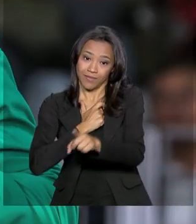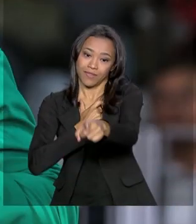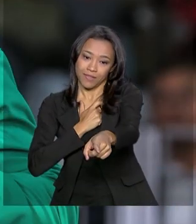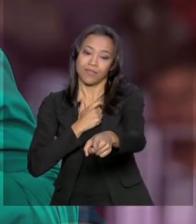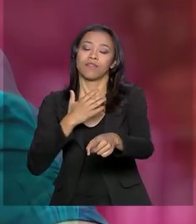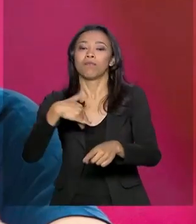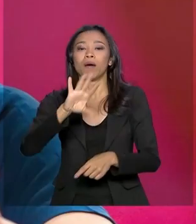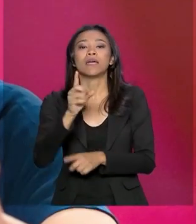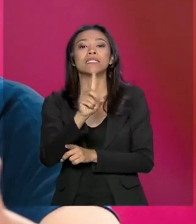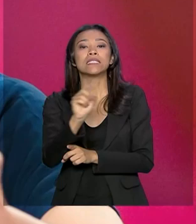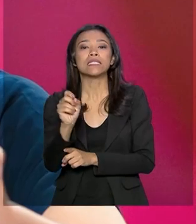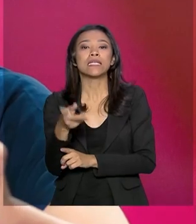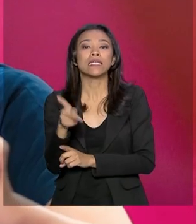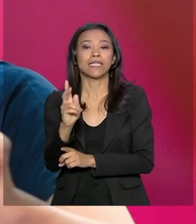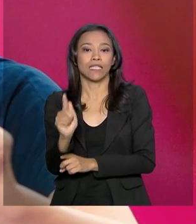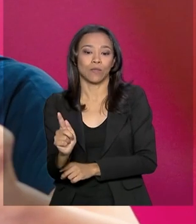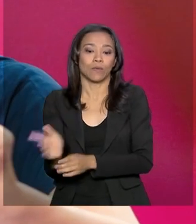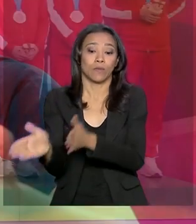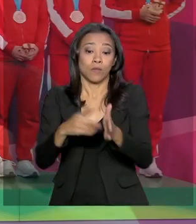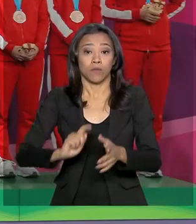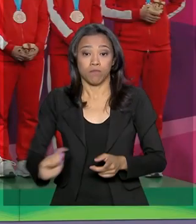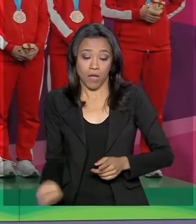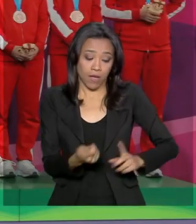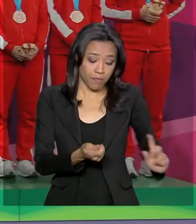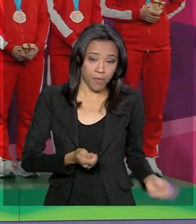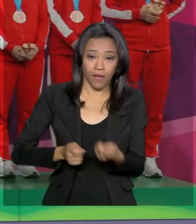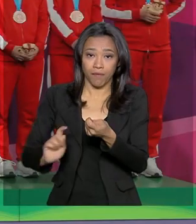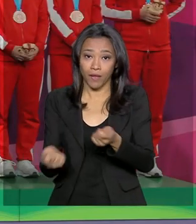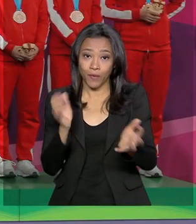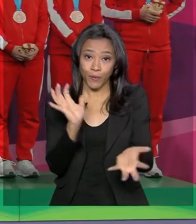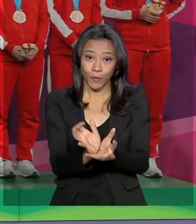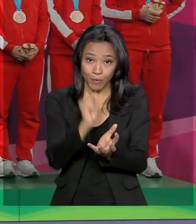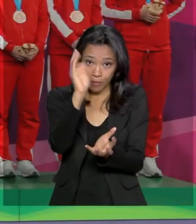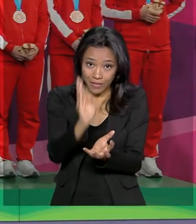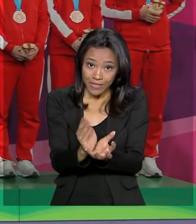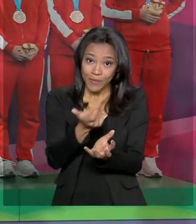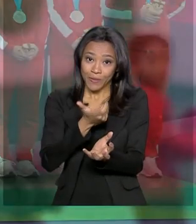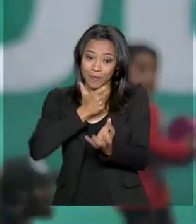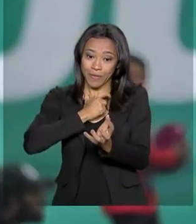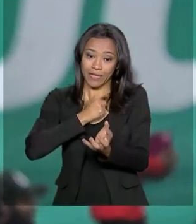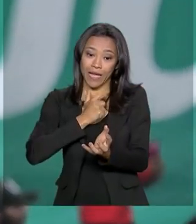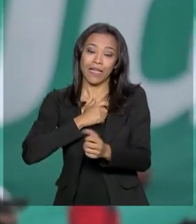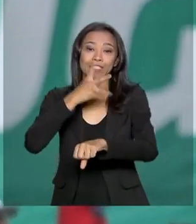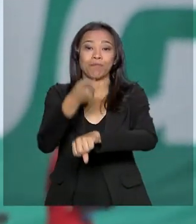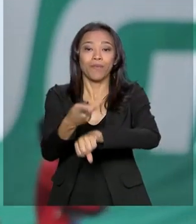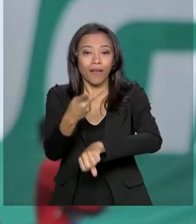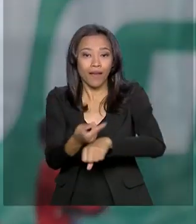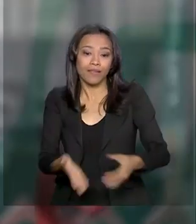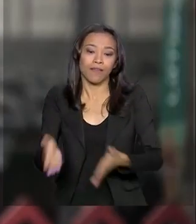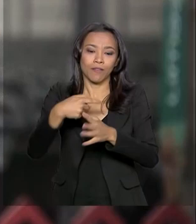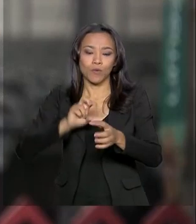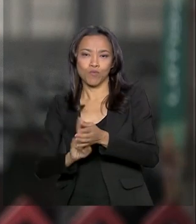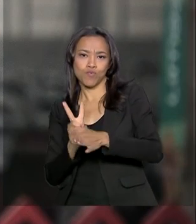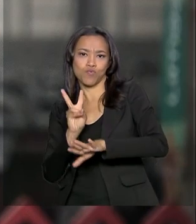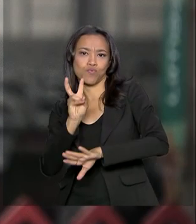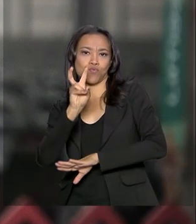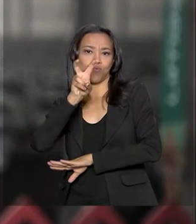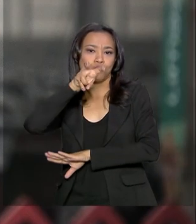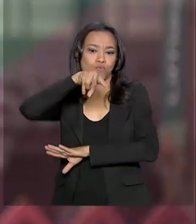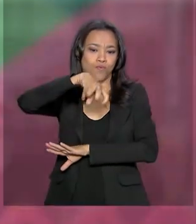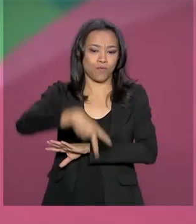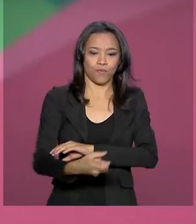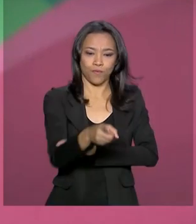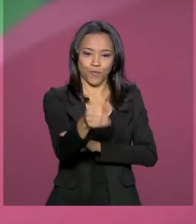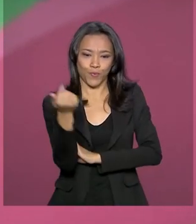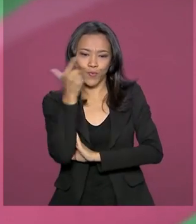de 100 quilos. No tênis de mesa, a equipe do Brasil ficou com a medalha de prata. No atletismo, Augusto Dutra